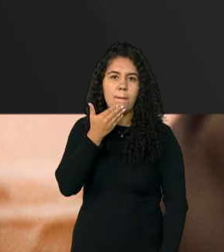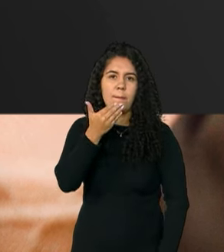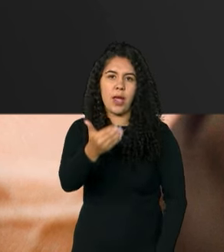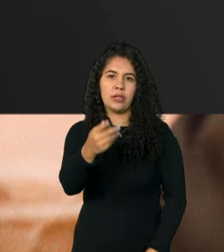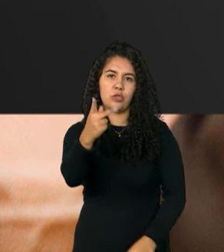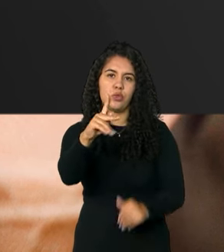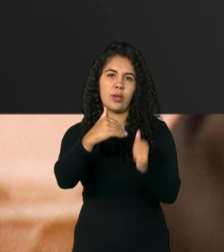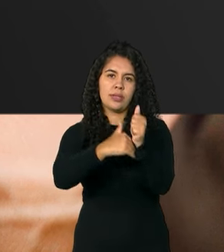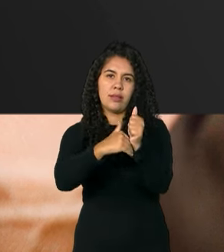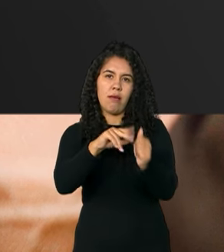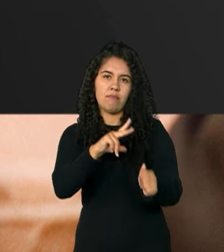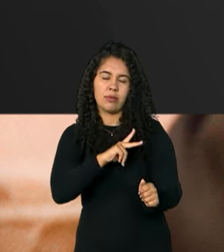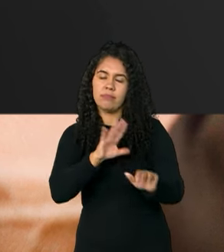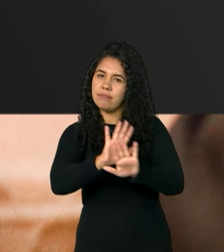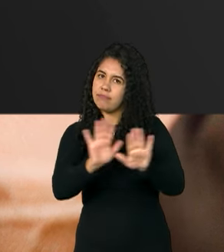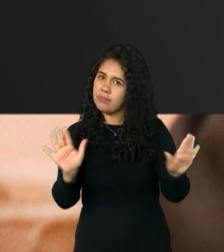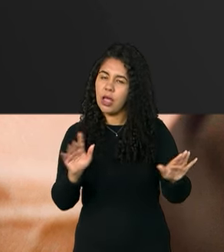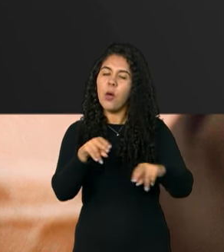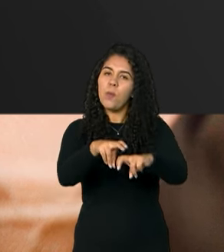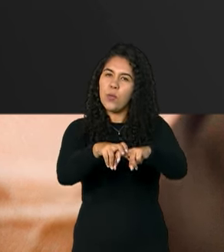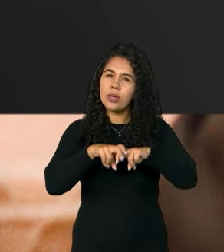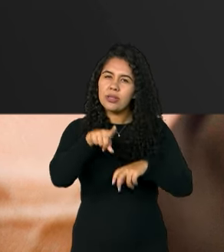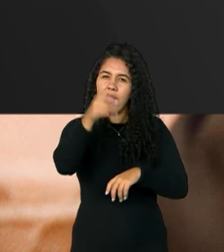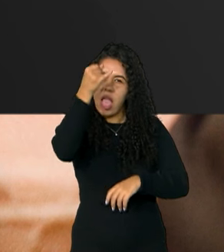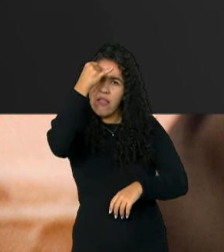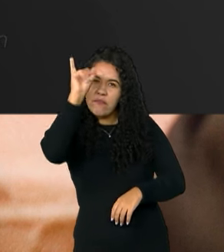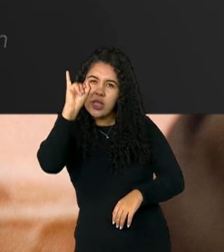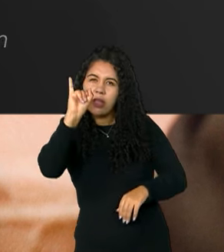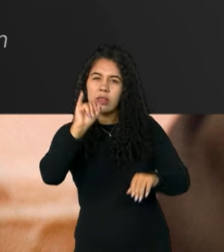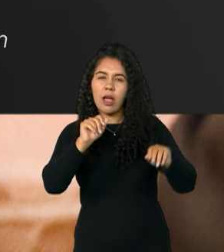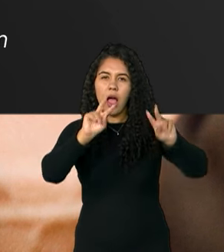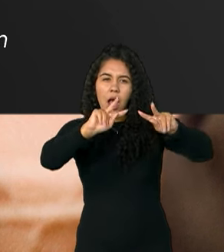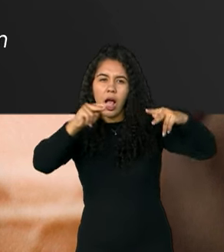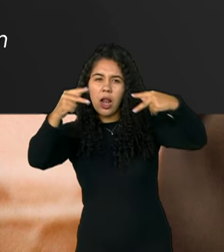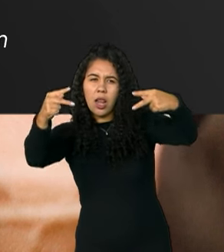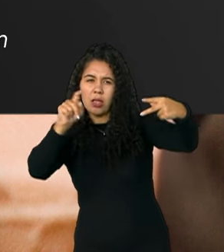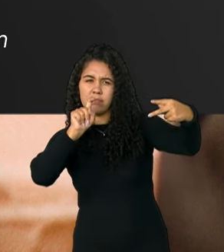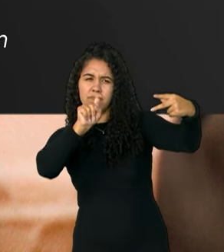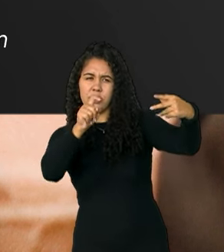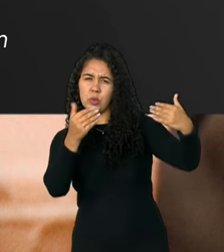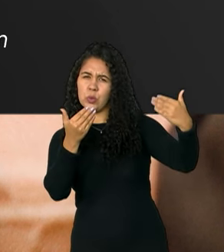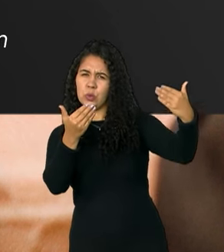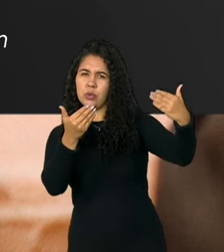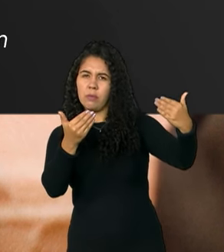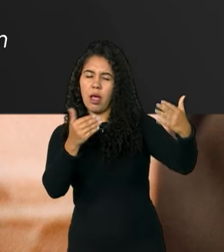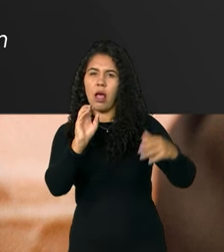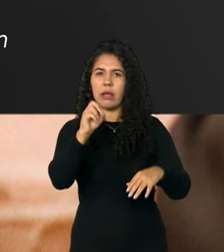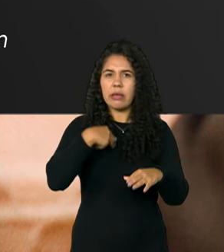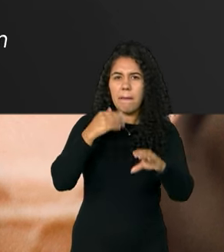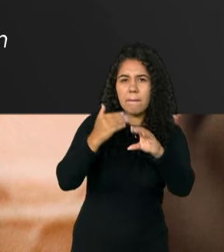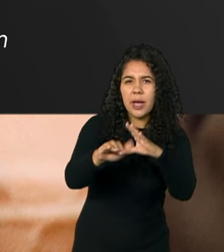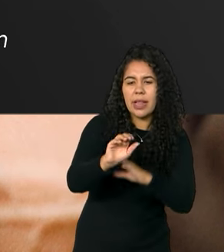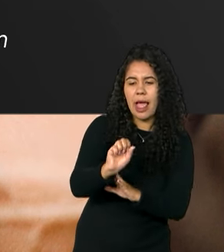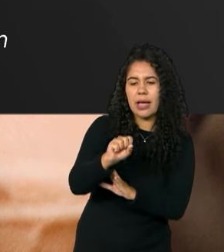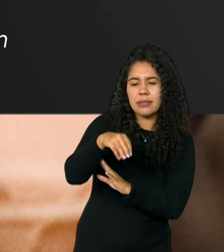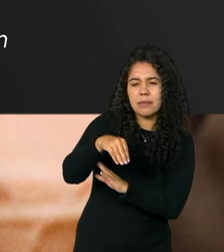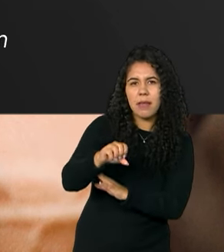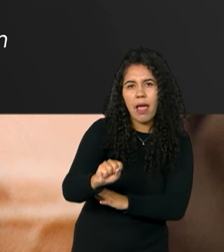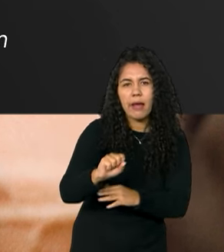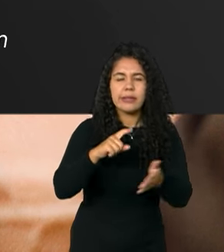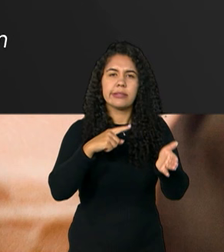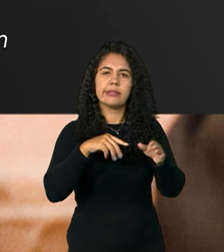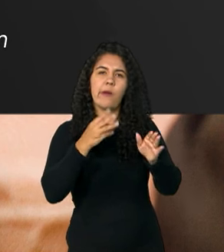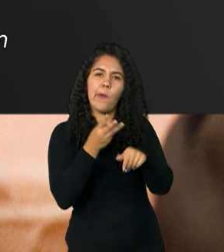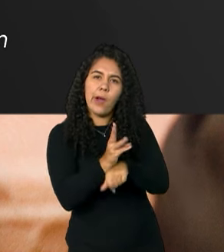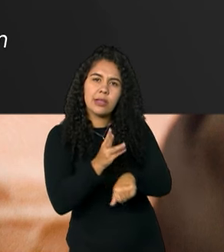sua senha. Por isso, não clique em links suspeitos enviados por e-mail, SMS, WhatsApp